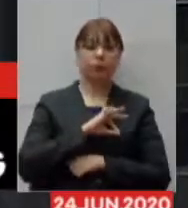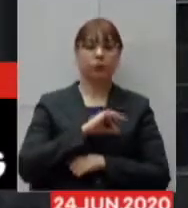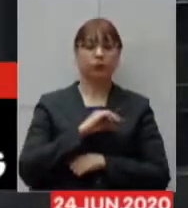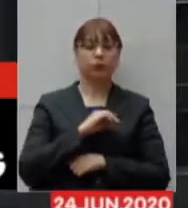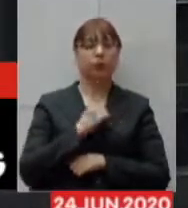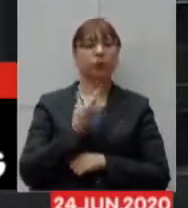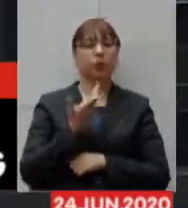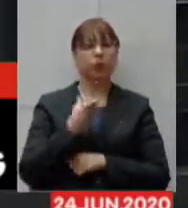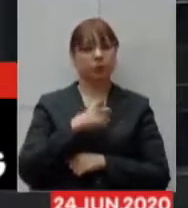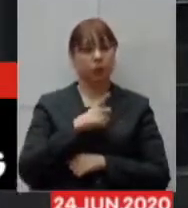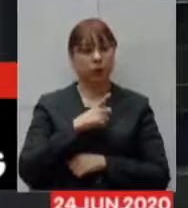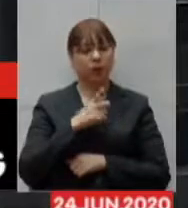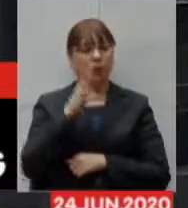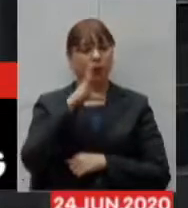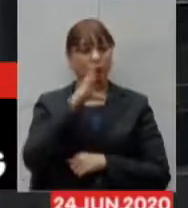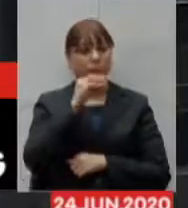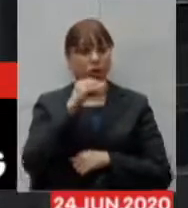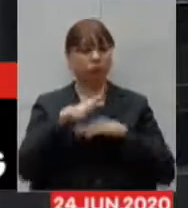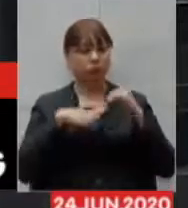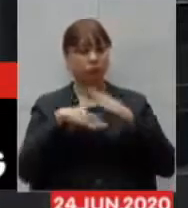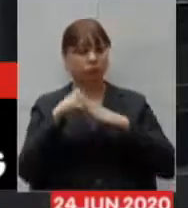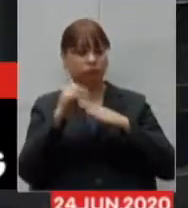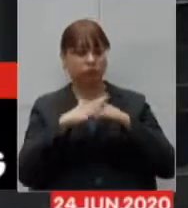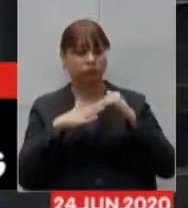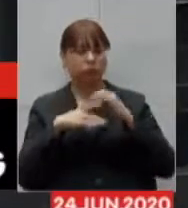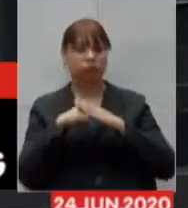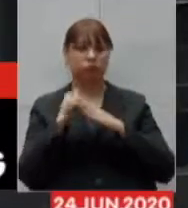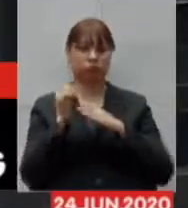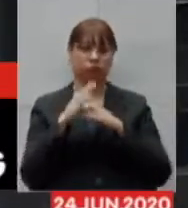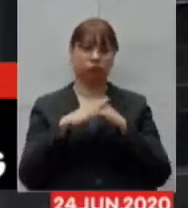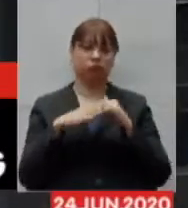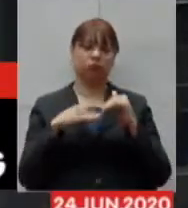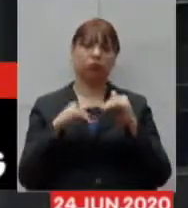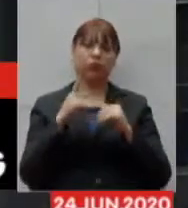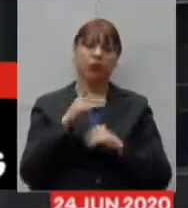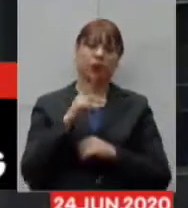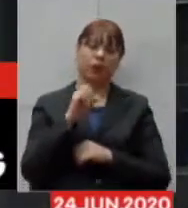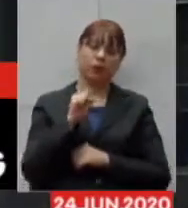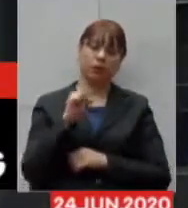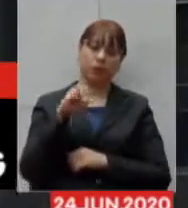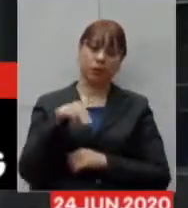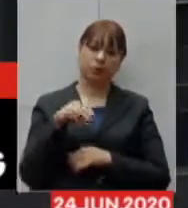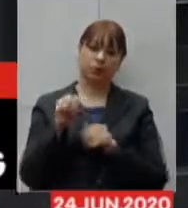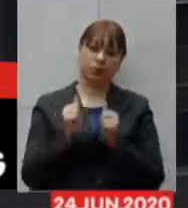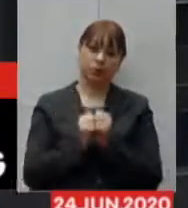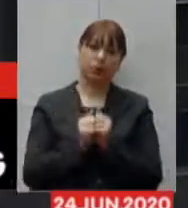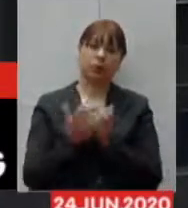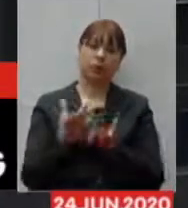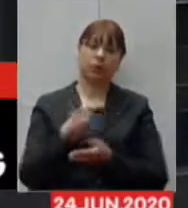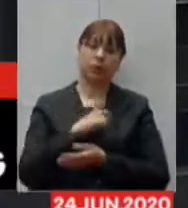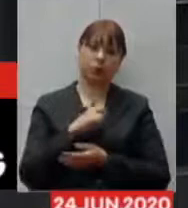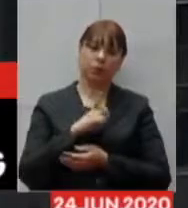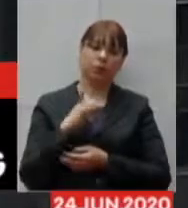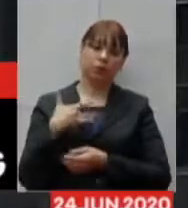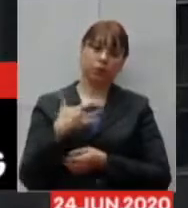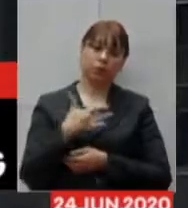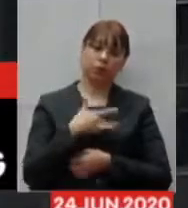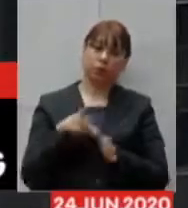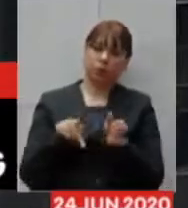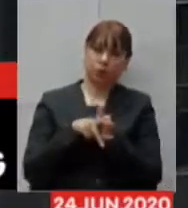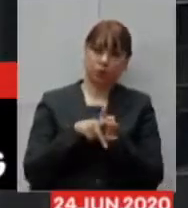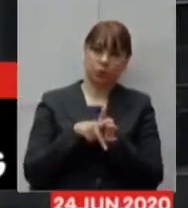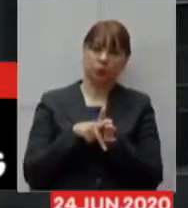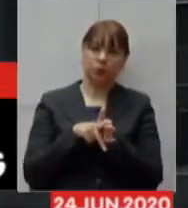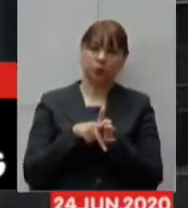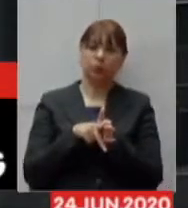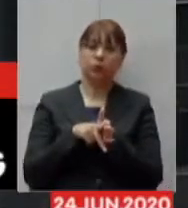de obra para o IPSM e que possui atuação com clínica de saúde própria. o requisito